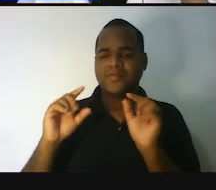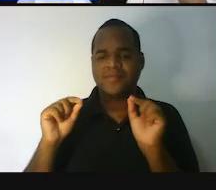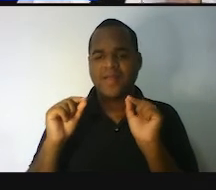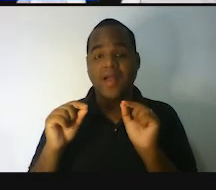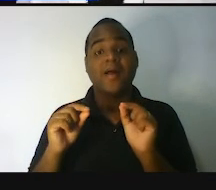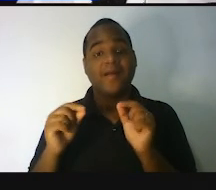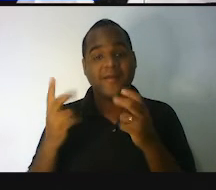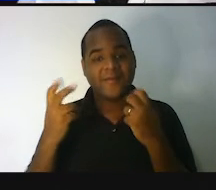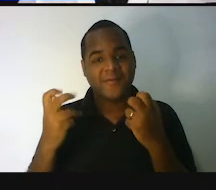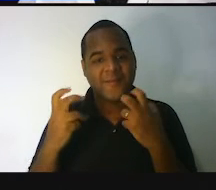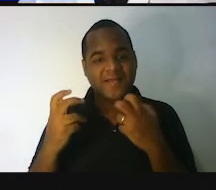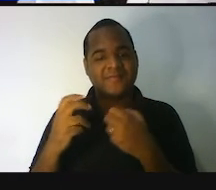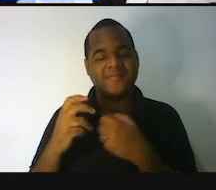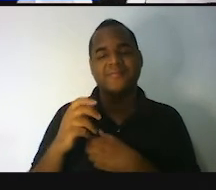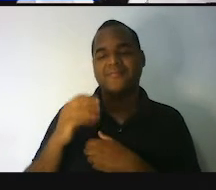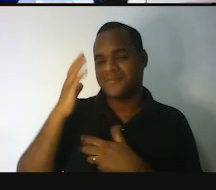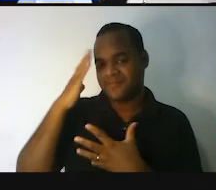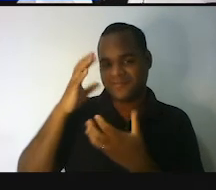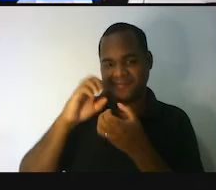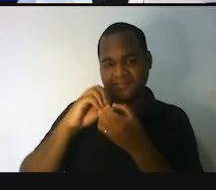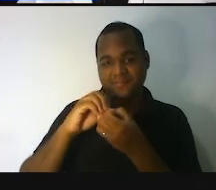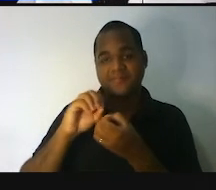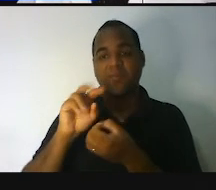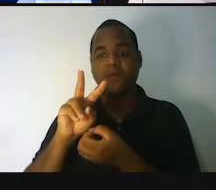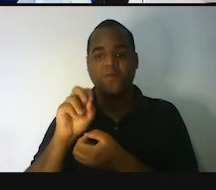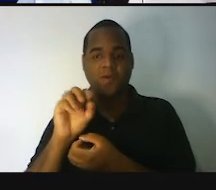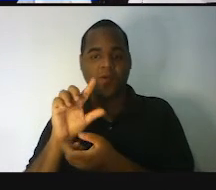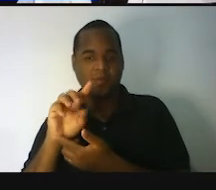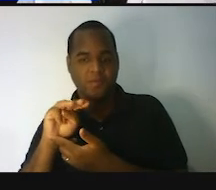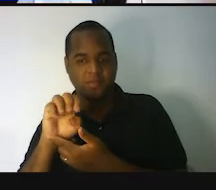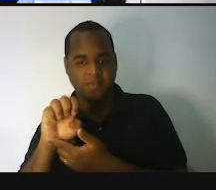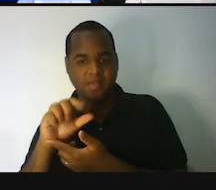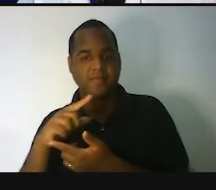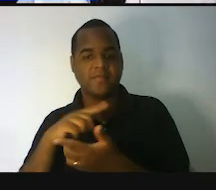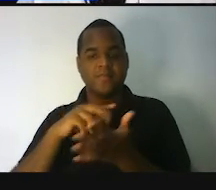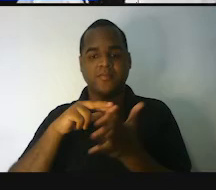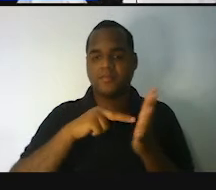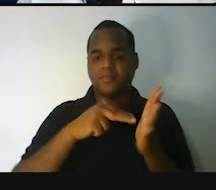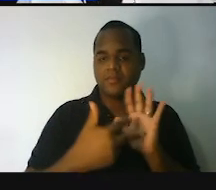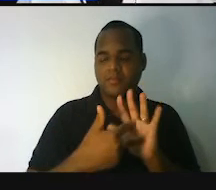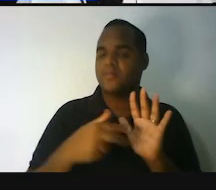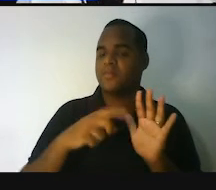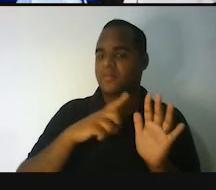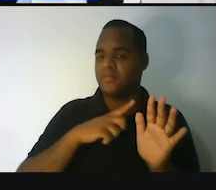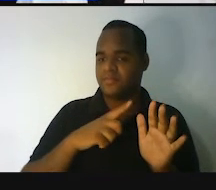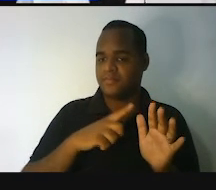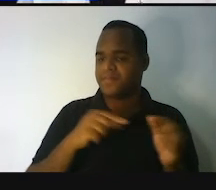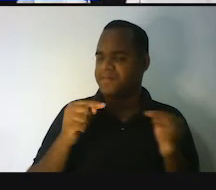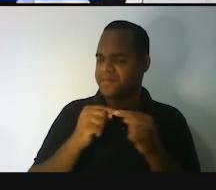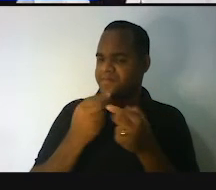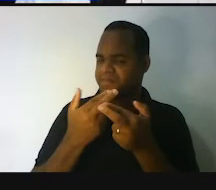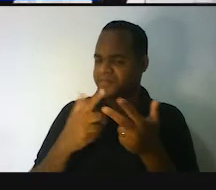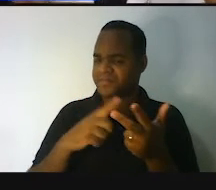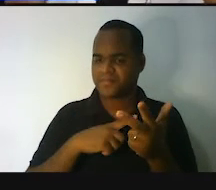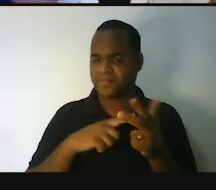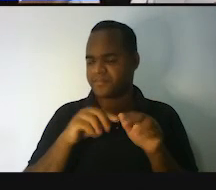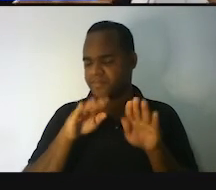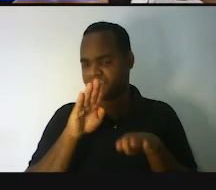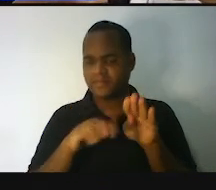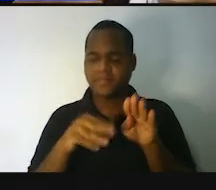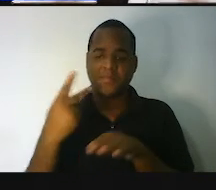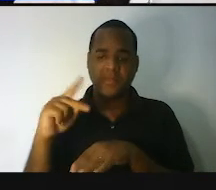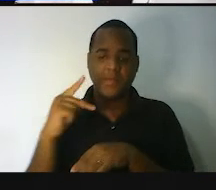saquei! Então, volume significa o quanto uma coisa ocupa de espaço.